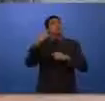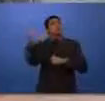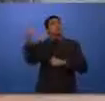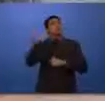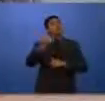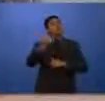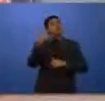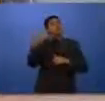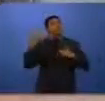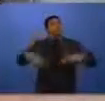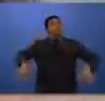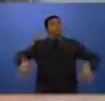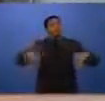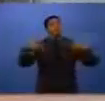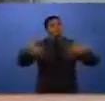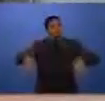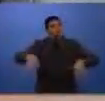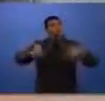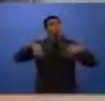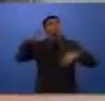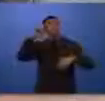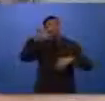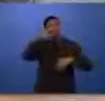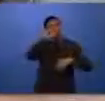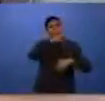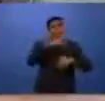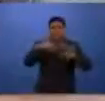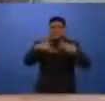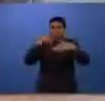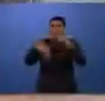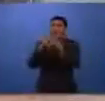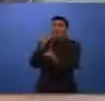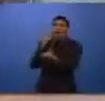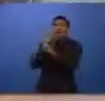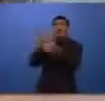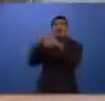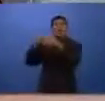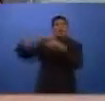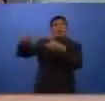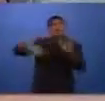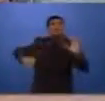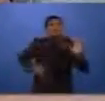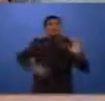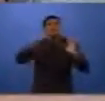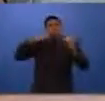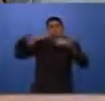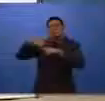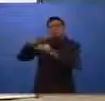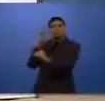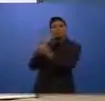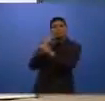seja uma peça de um grande quebra-cabeça que, montada, pode desbaratar uma grande quadrilha e nortear uma grande ação policial.